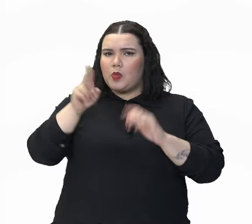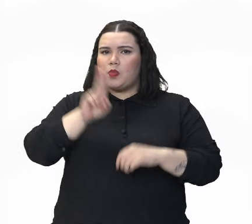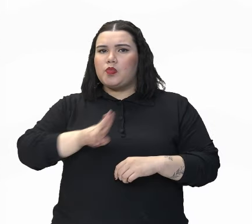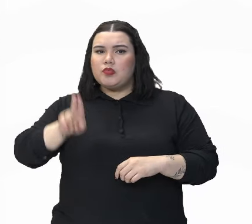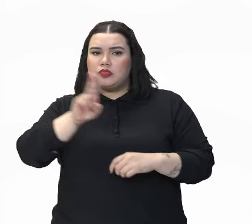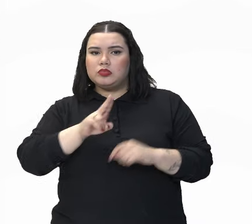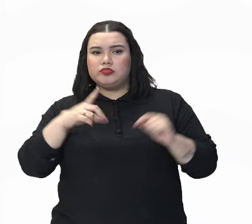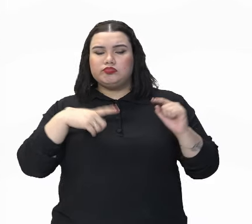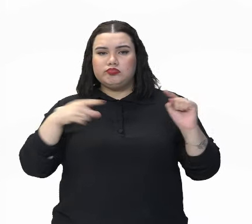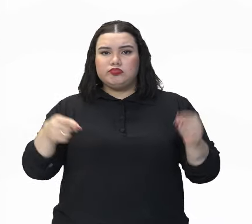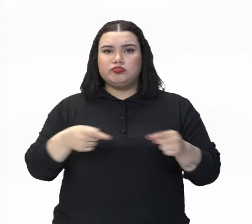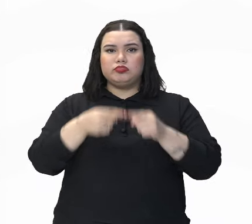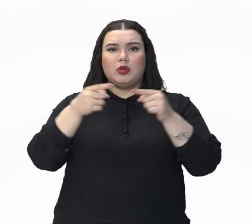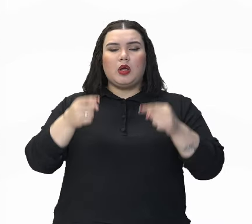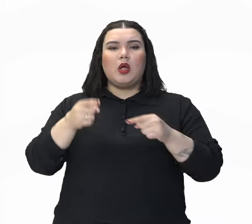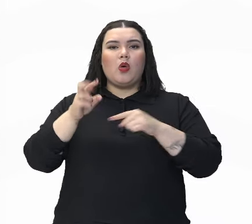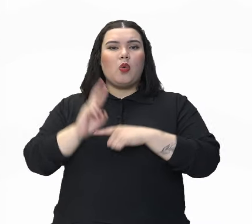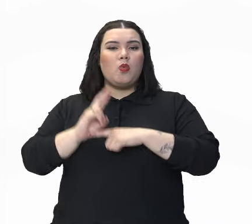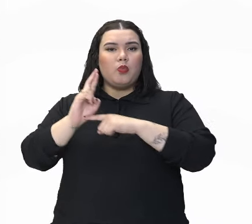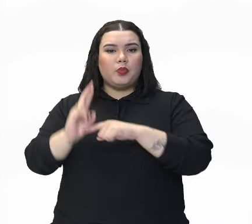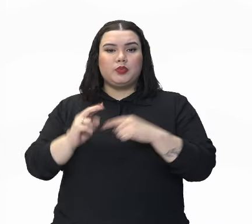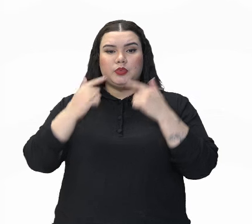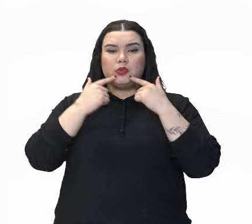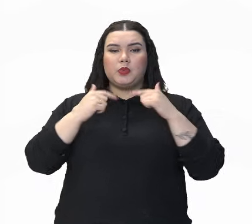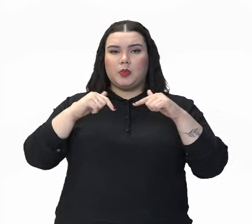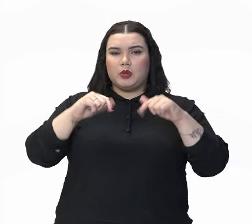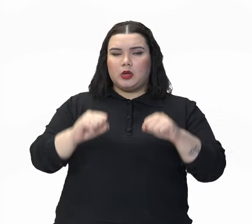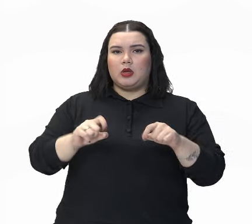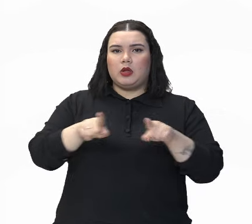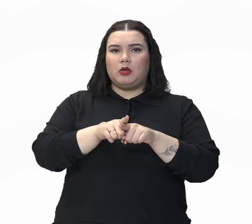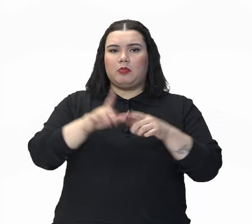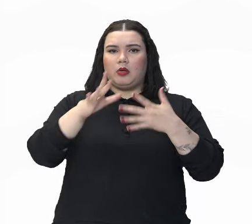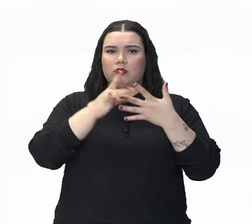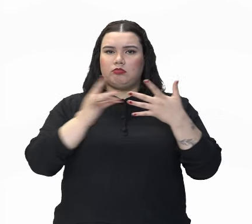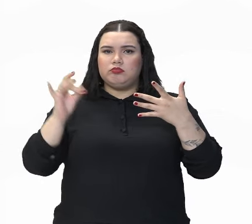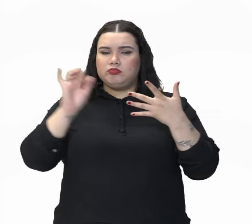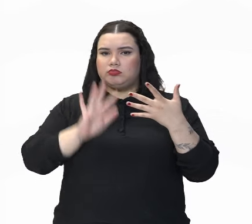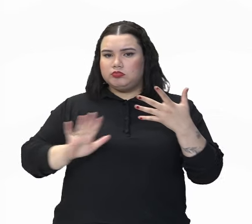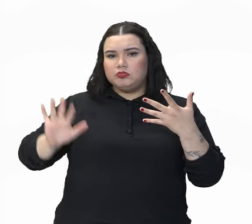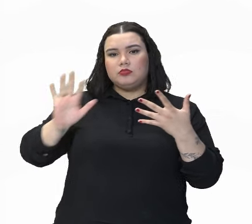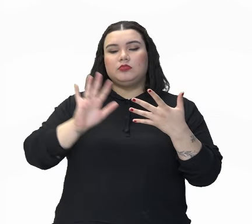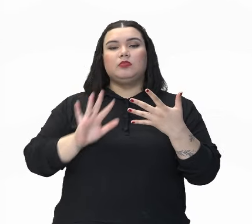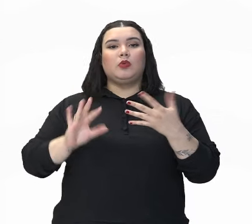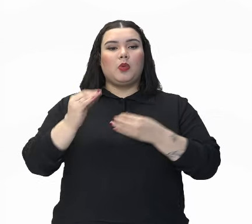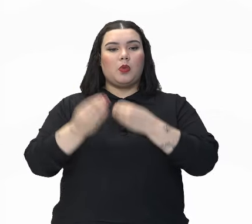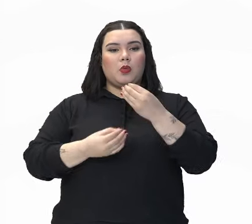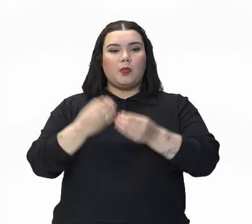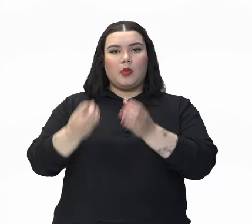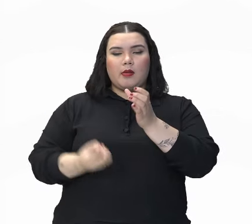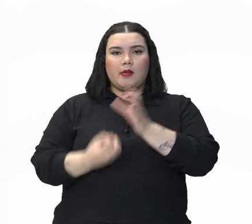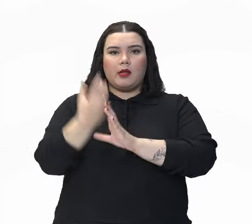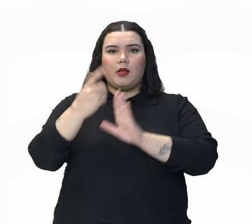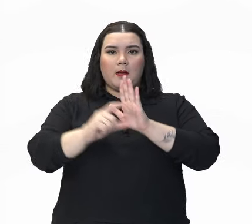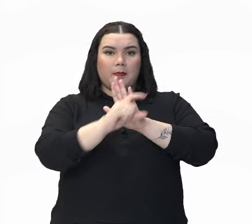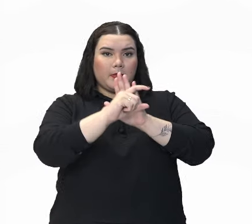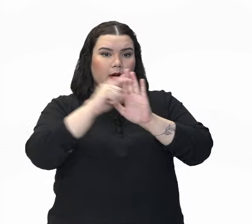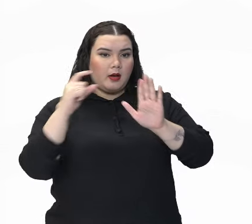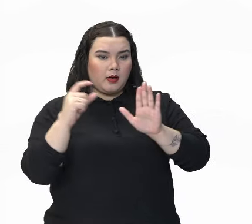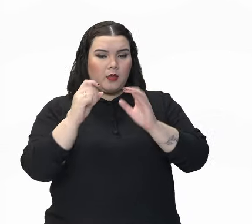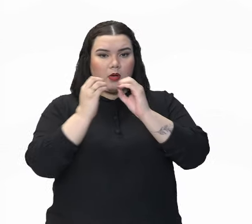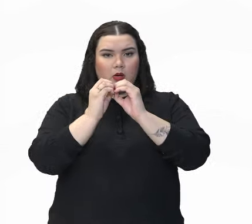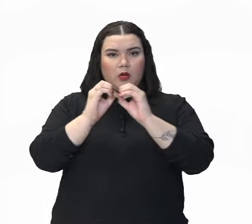utilização de recursos linguísticos e multissemióticos na articulação de parágrafos,